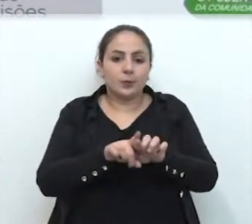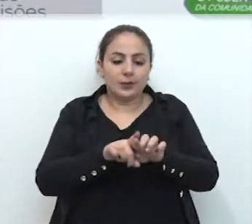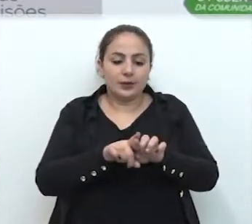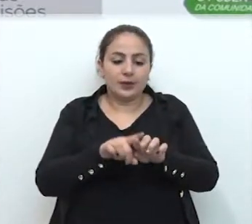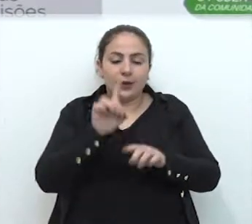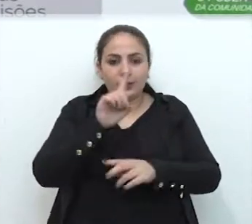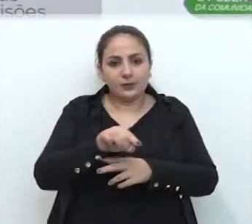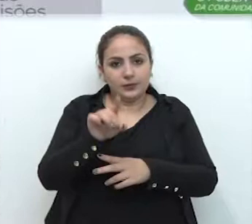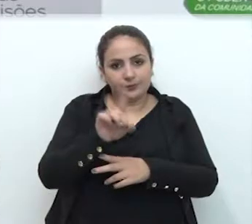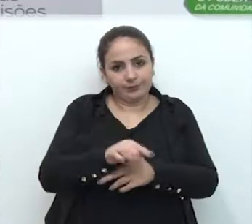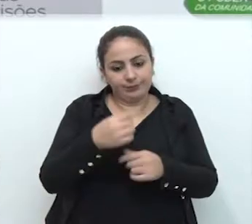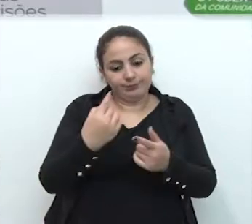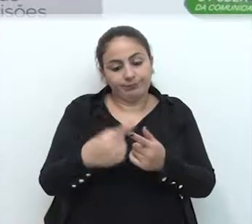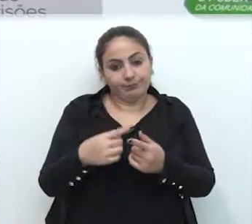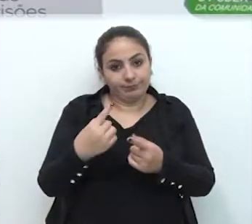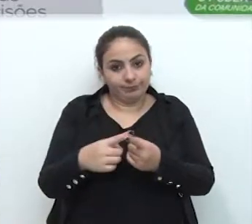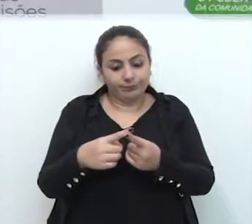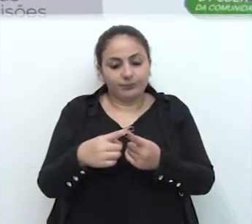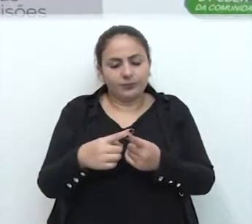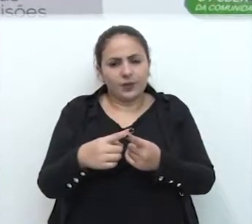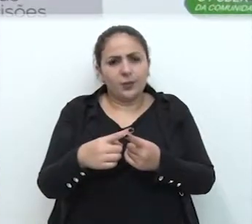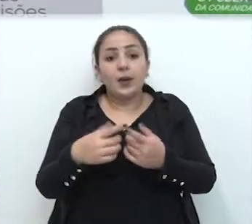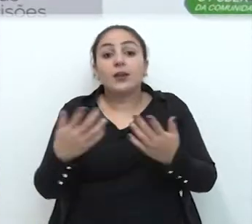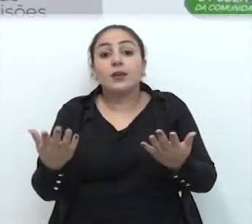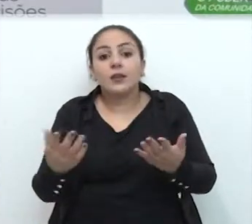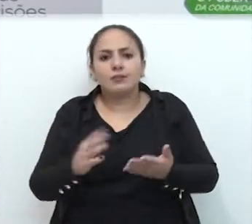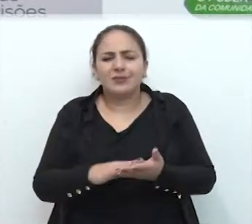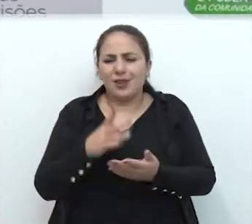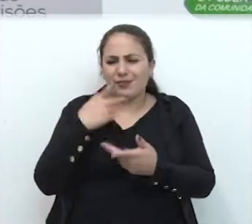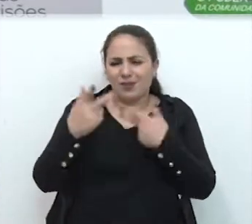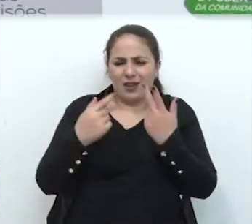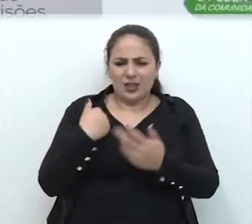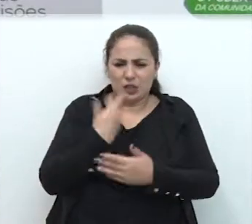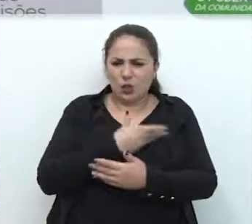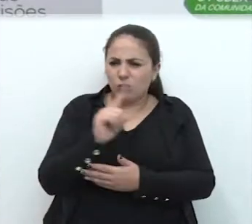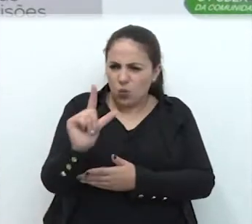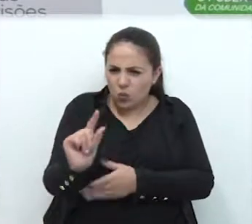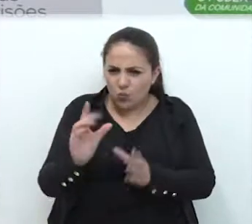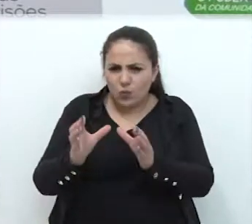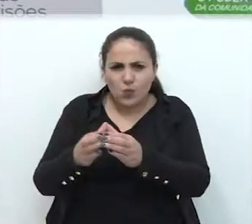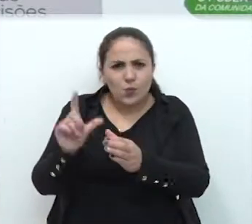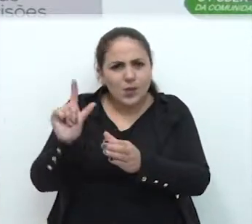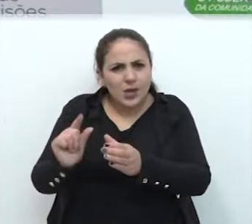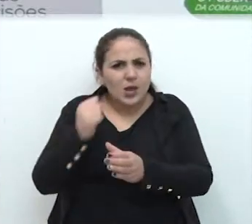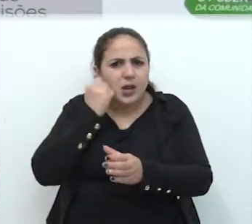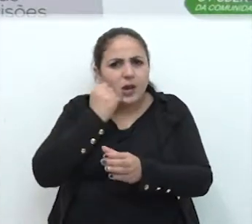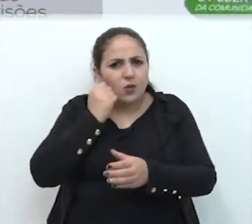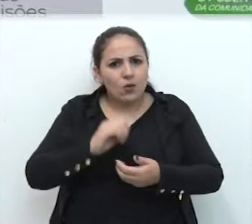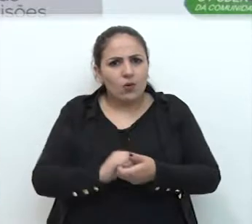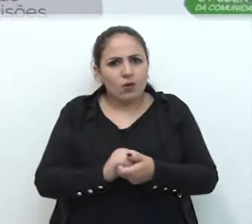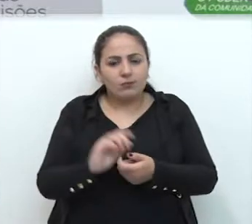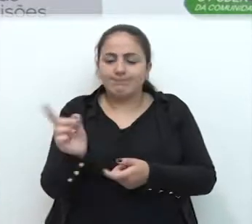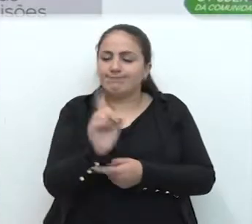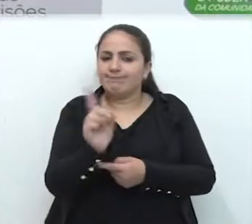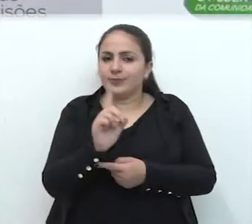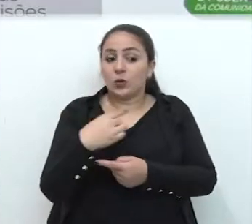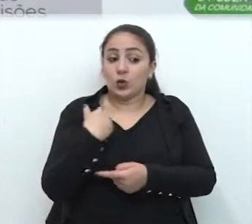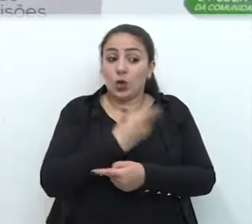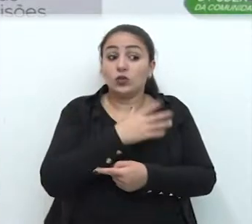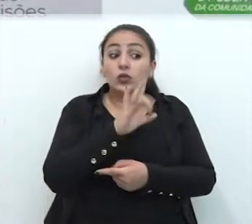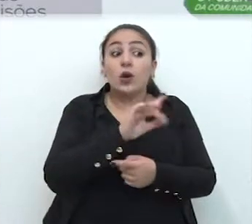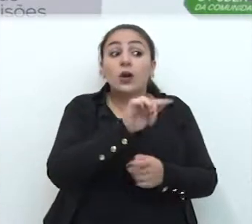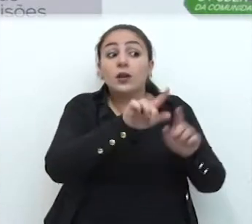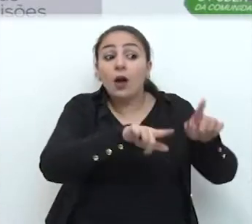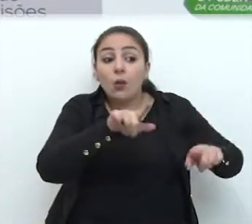cortados para quem... Aí nos dizem que somos minoria. Nós não somos minoria. Nós somos minoria, sim, em alguns